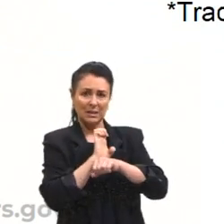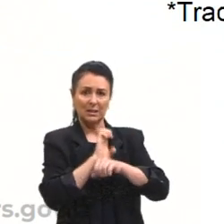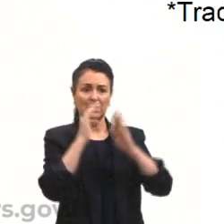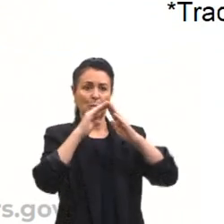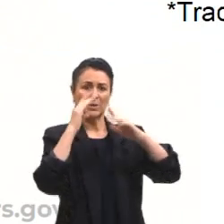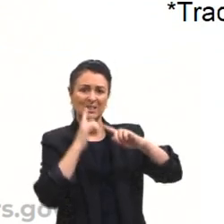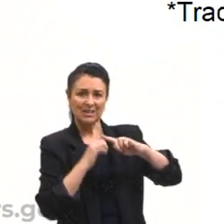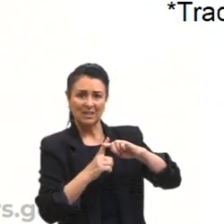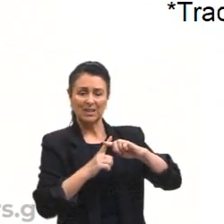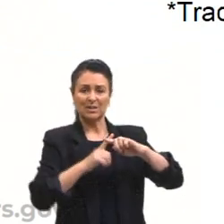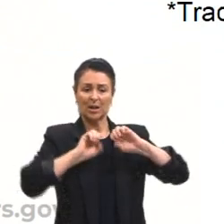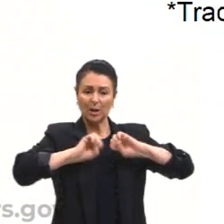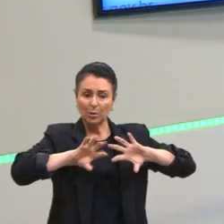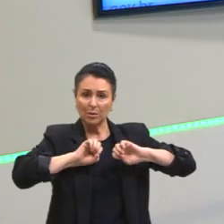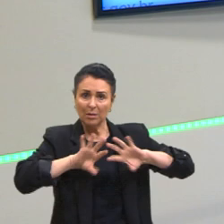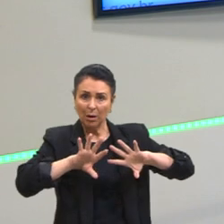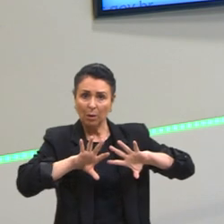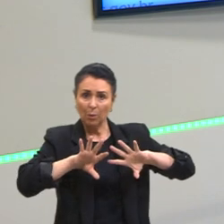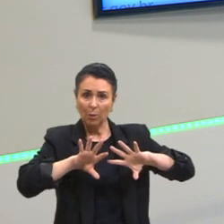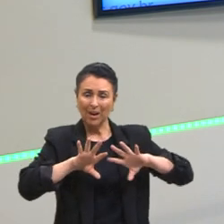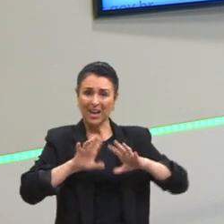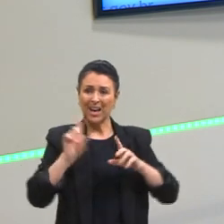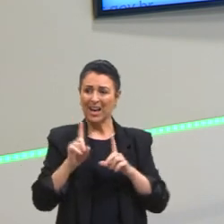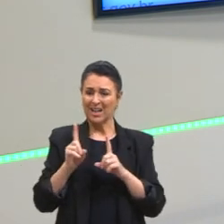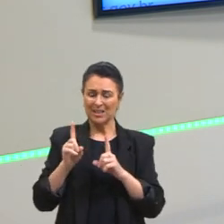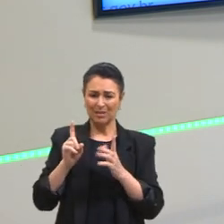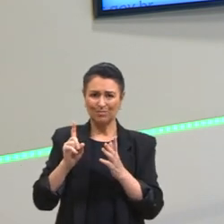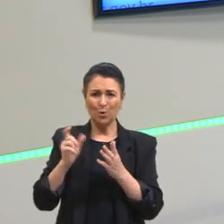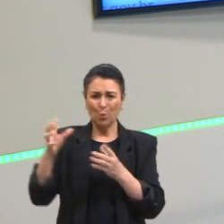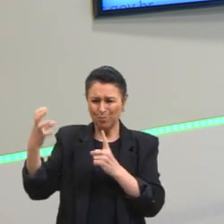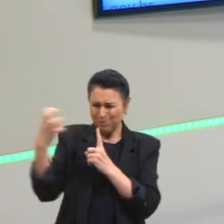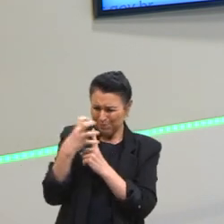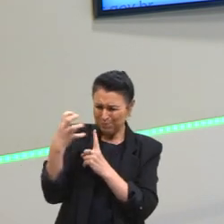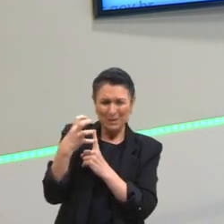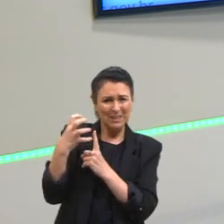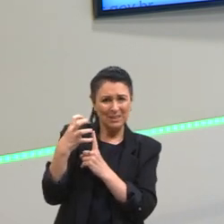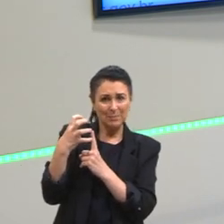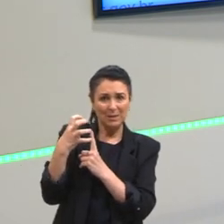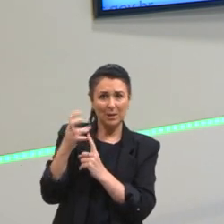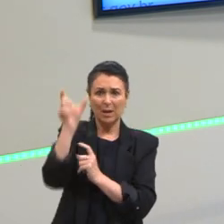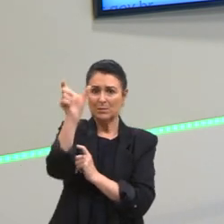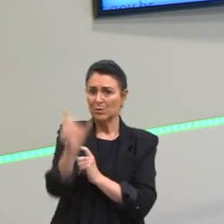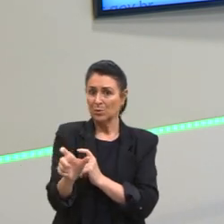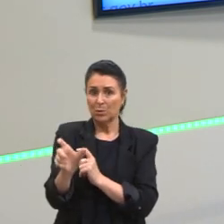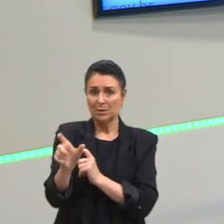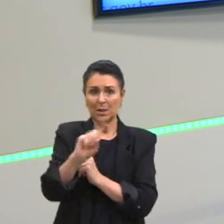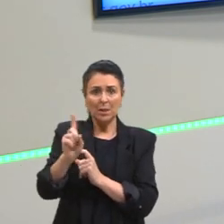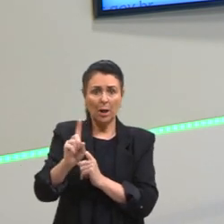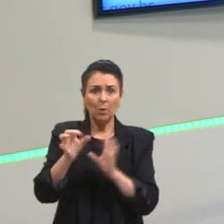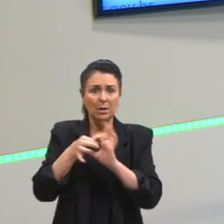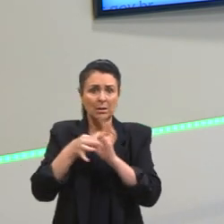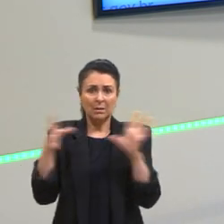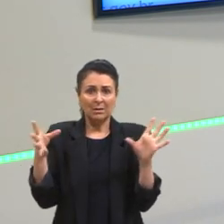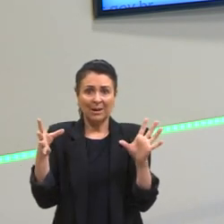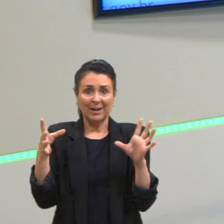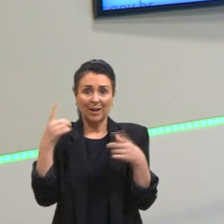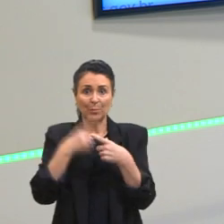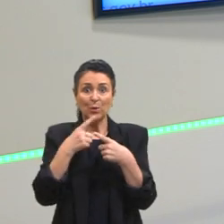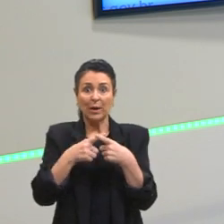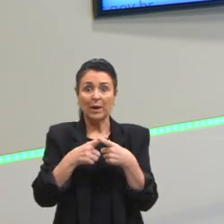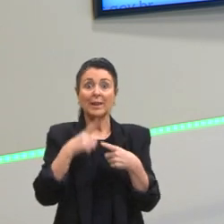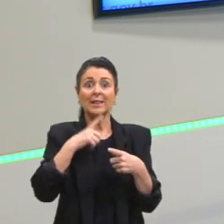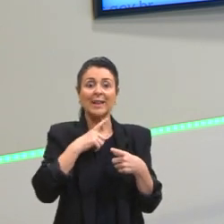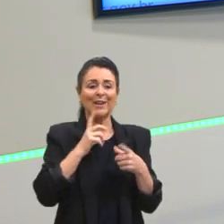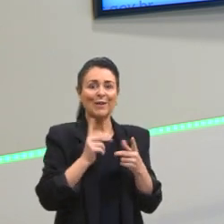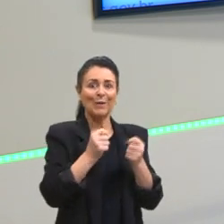eles acabavam oprimindo as pessoas e não libertando as pessoas porque estavam a serviço de alguns grupos sociais.